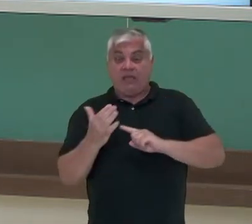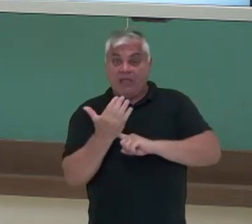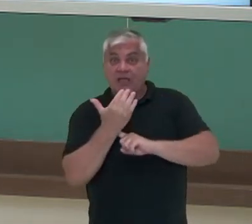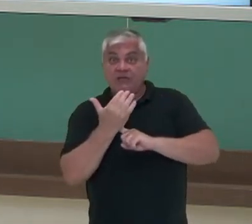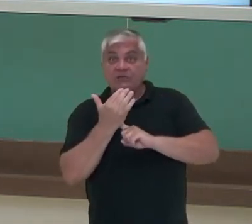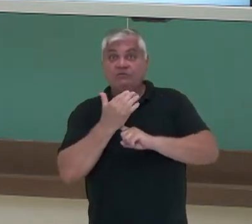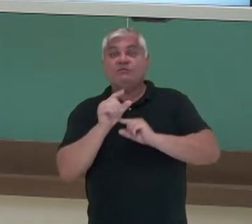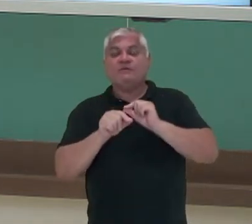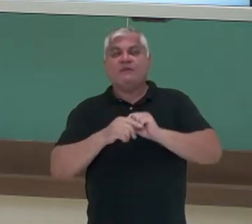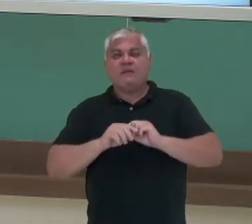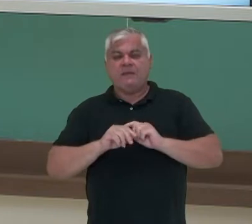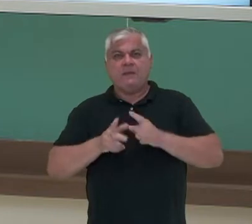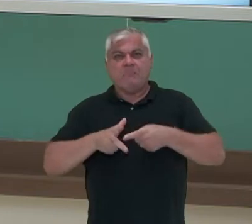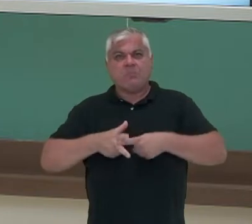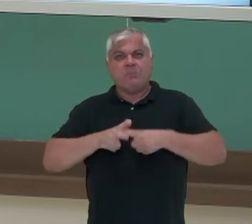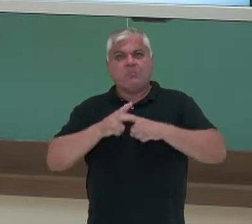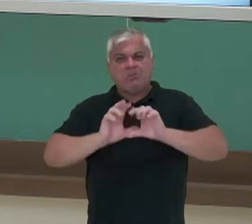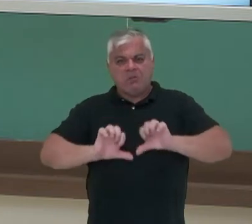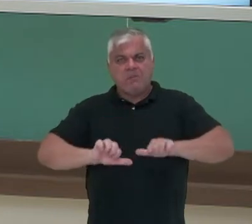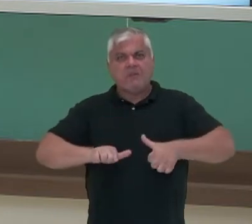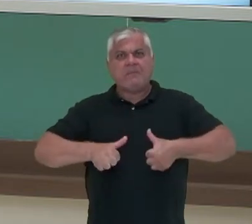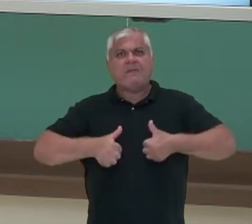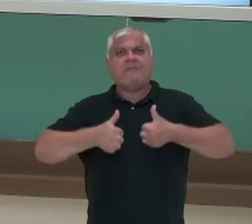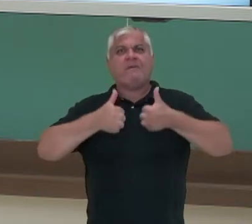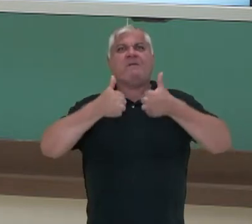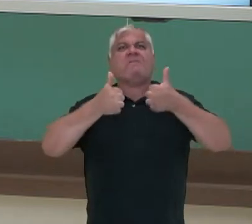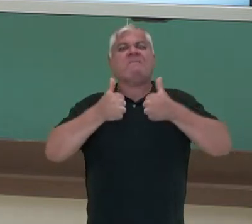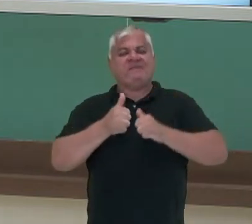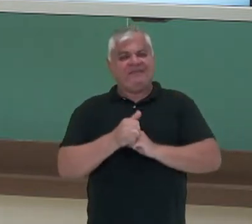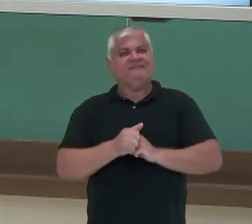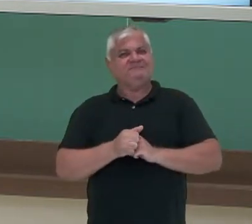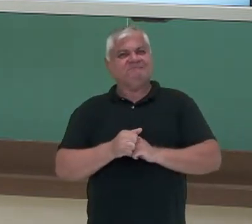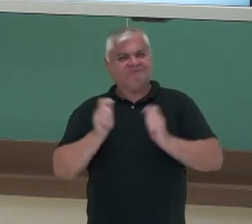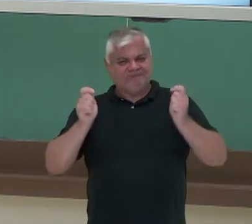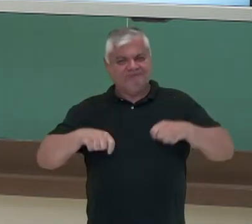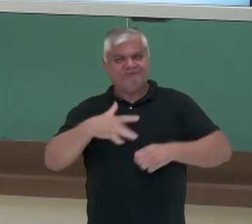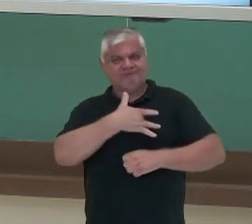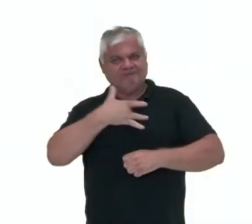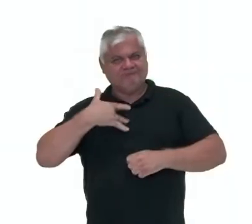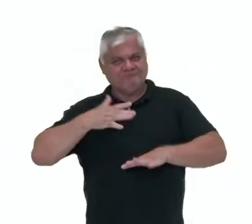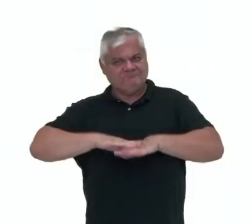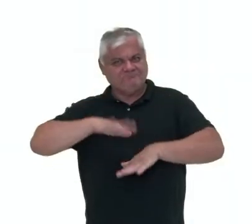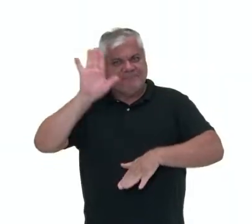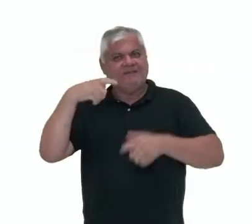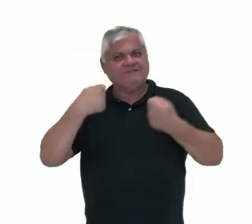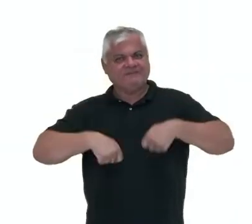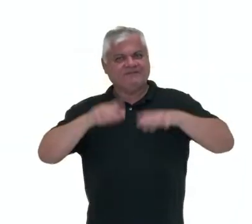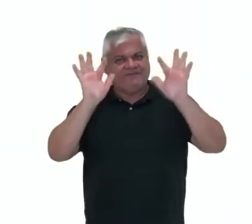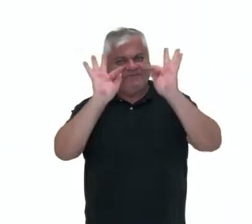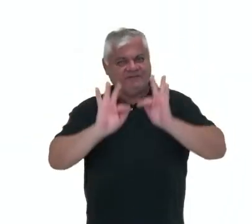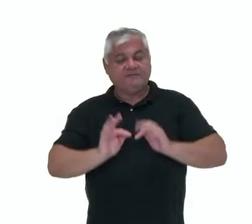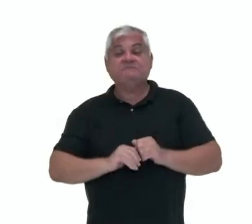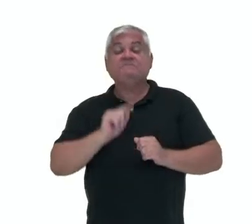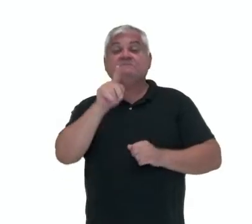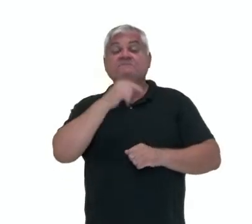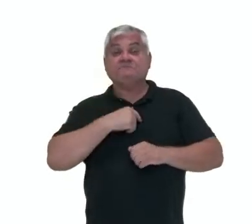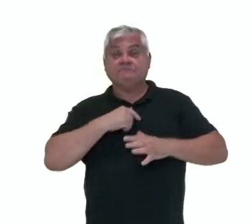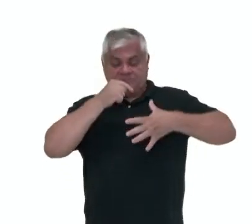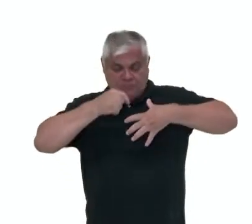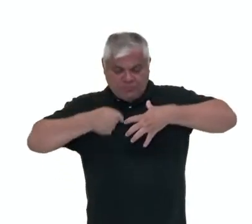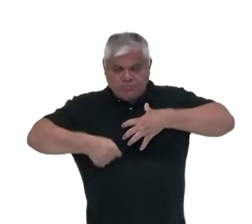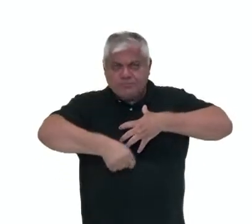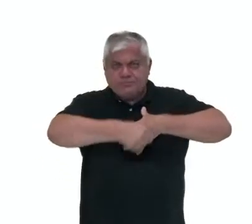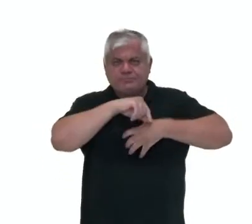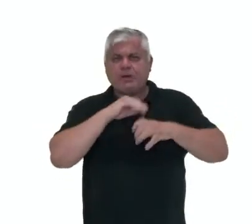Aumenta a nossa imunidade. Exatamente, então precisamos ser felizes. O sistema endócrino,